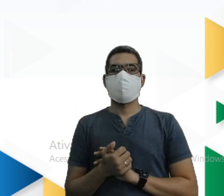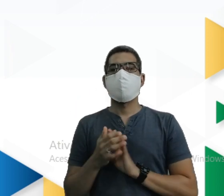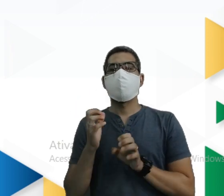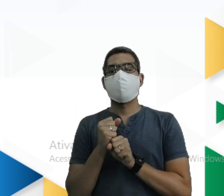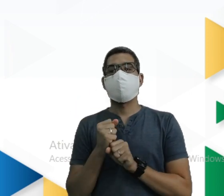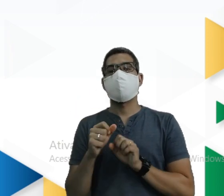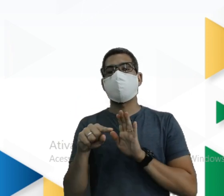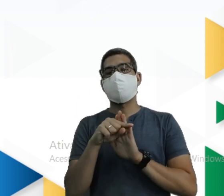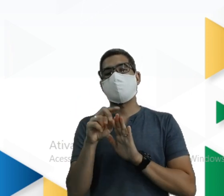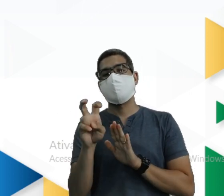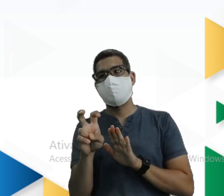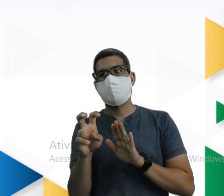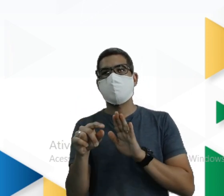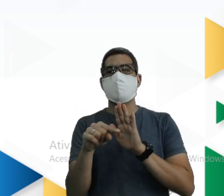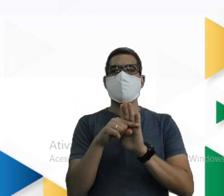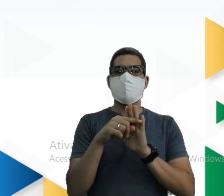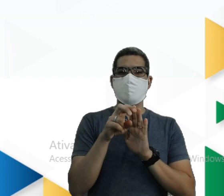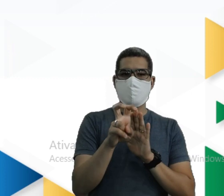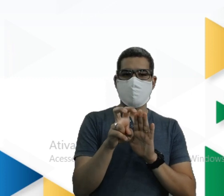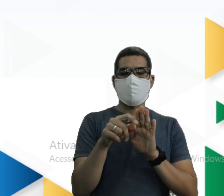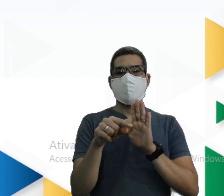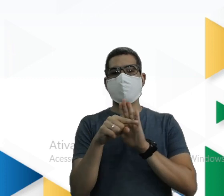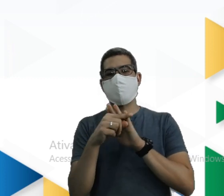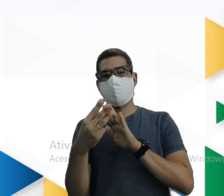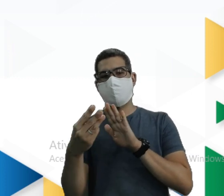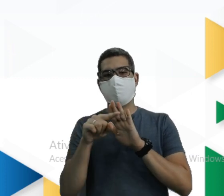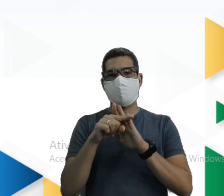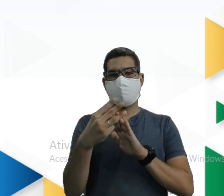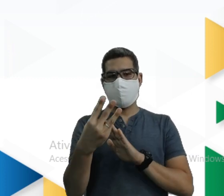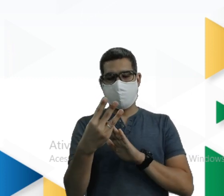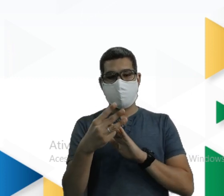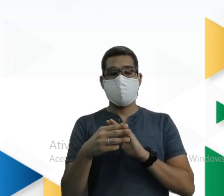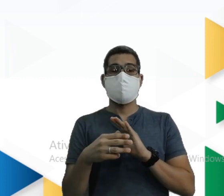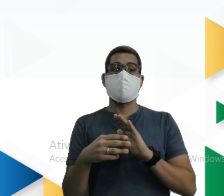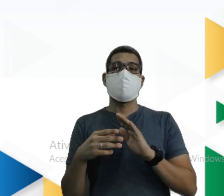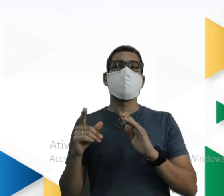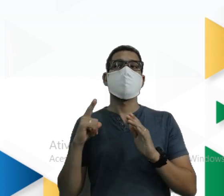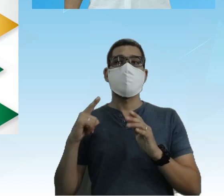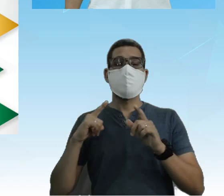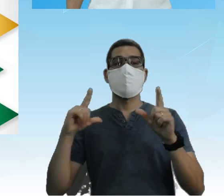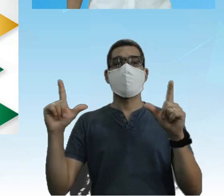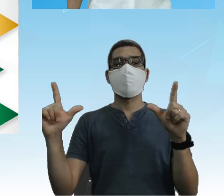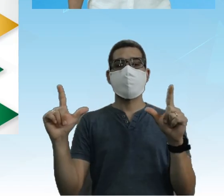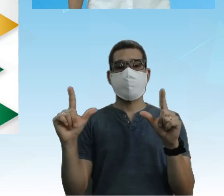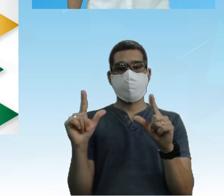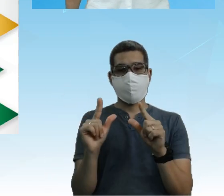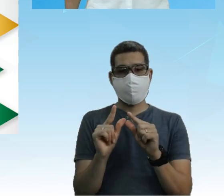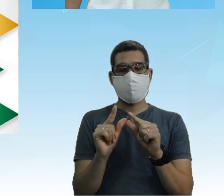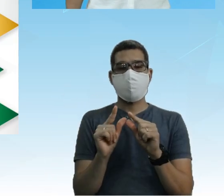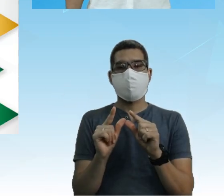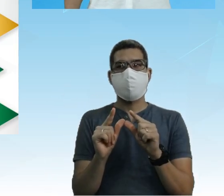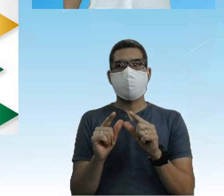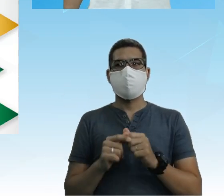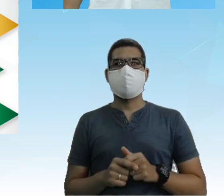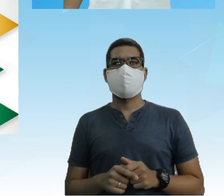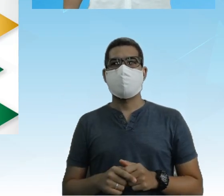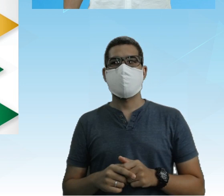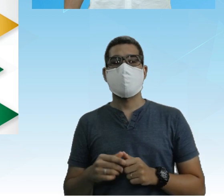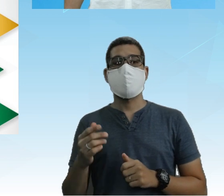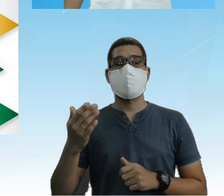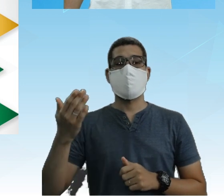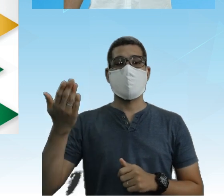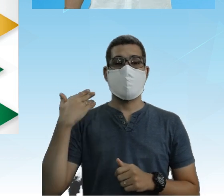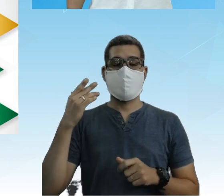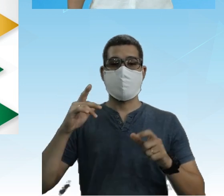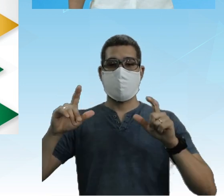Menos 5 de novo Menos 3 Menos 3 E aí você vai ver Que houve uma reflexão Dessa figura Ela estava lá no